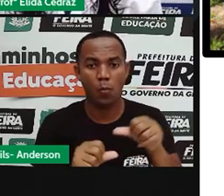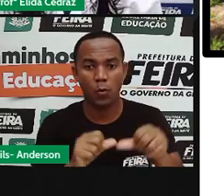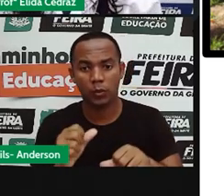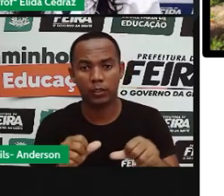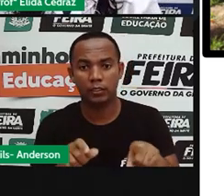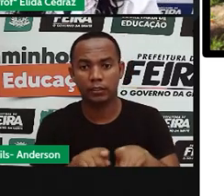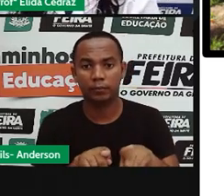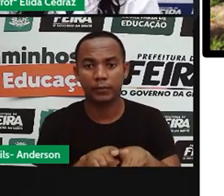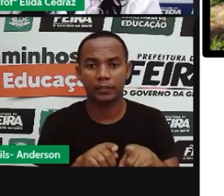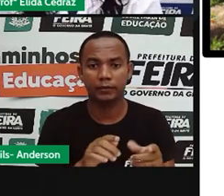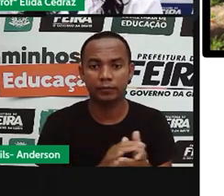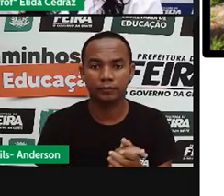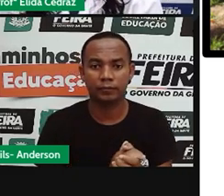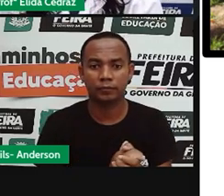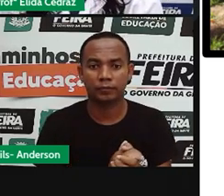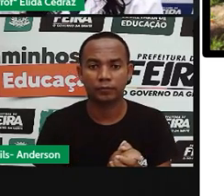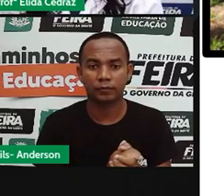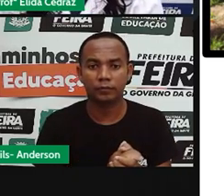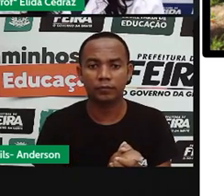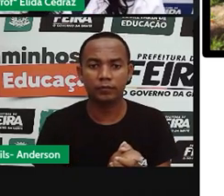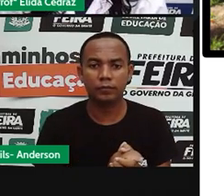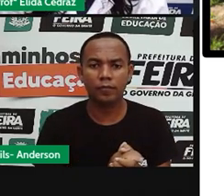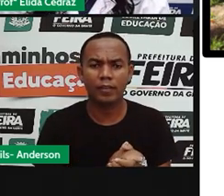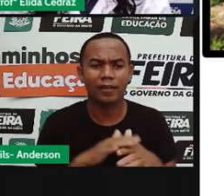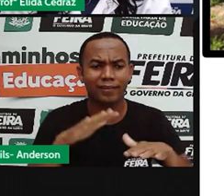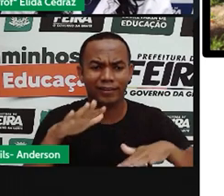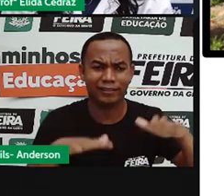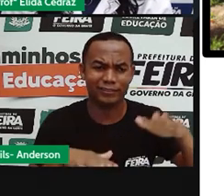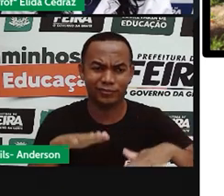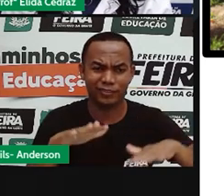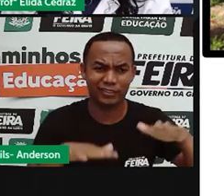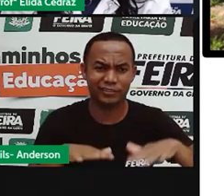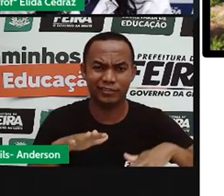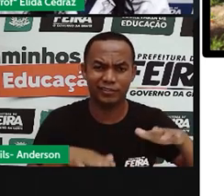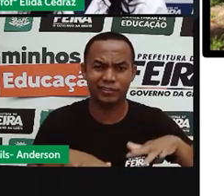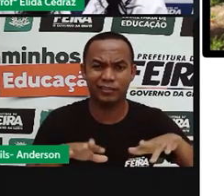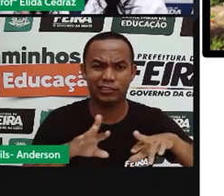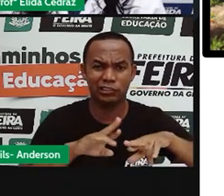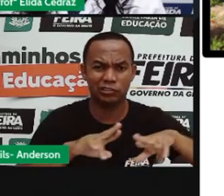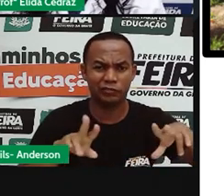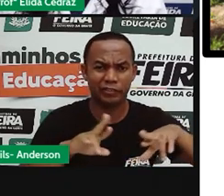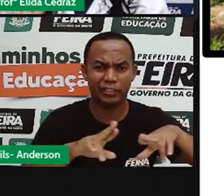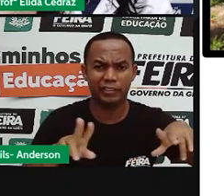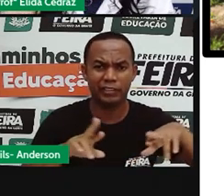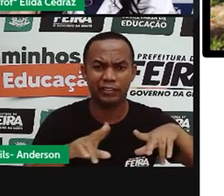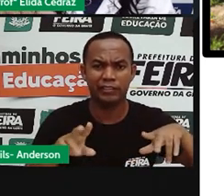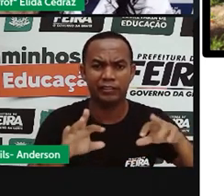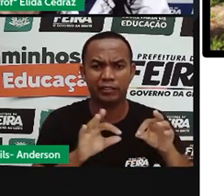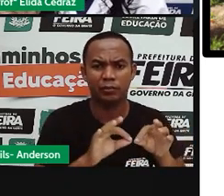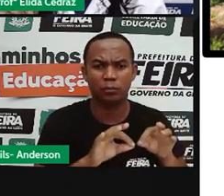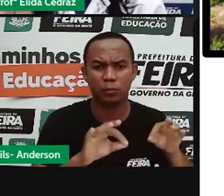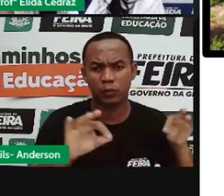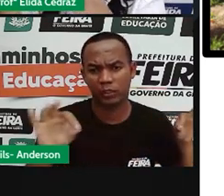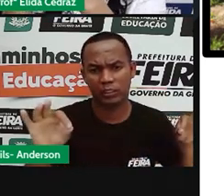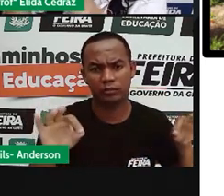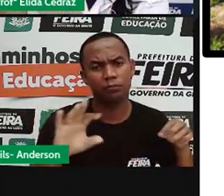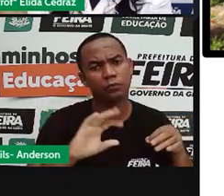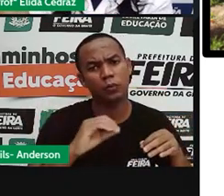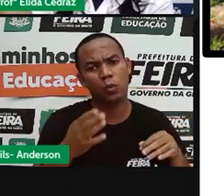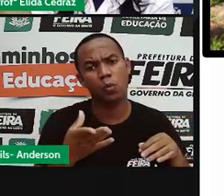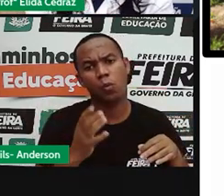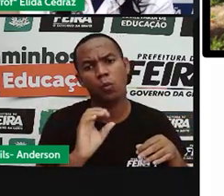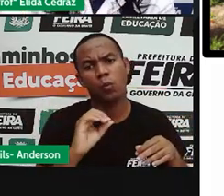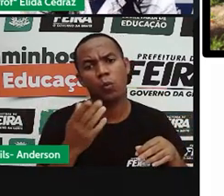As medidas não convencionais, essa é uma réguidãozinha. São essas, o palmo, polegada,